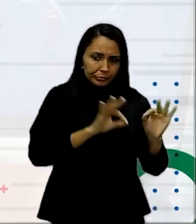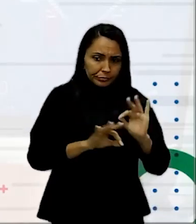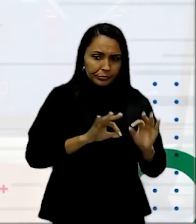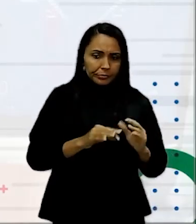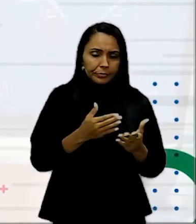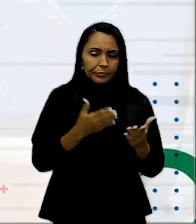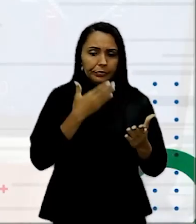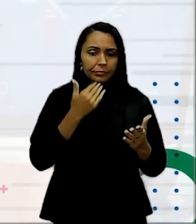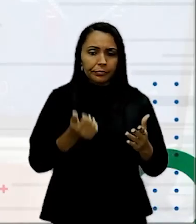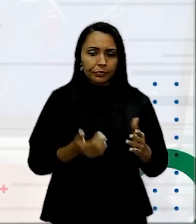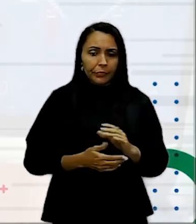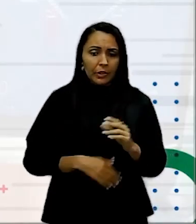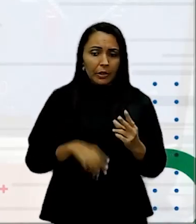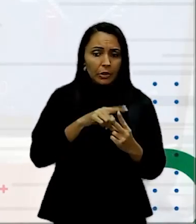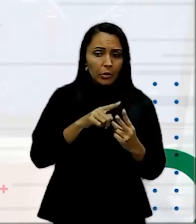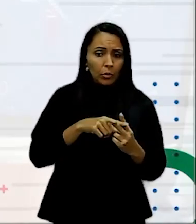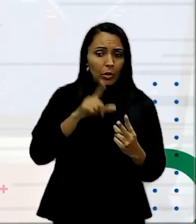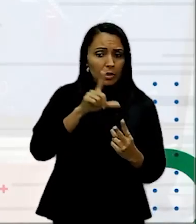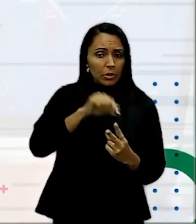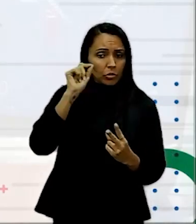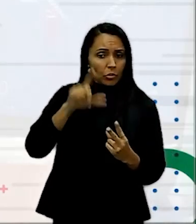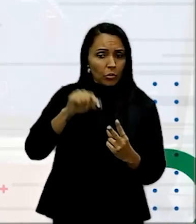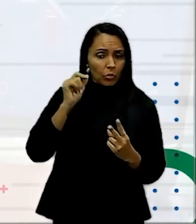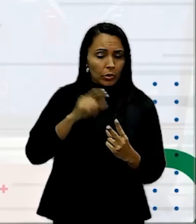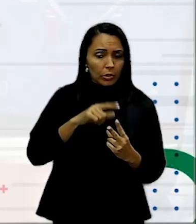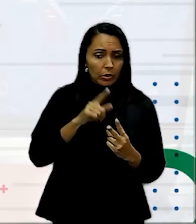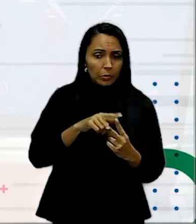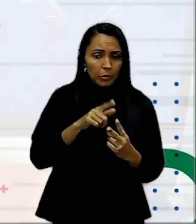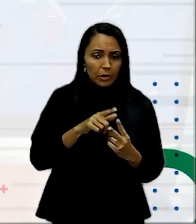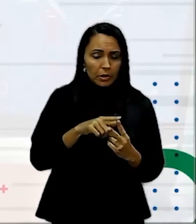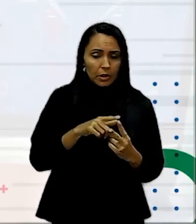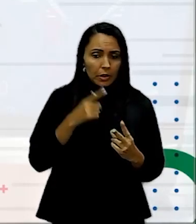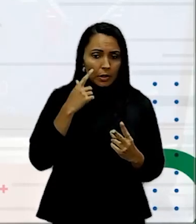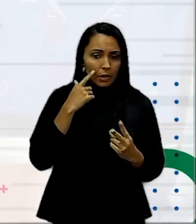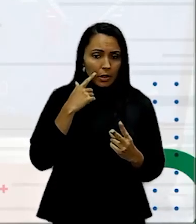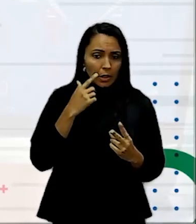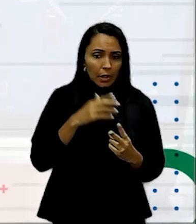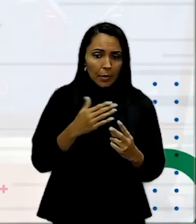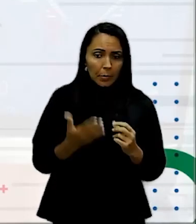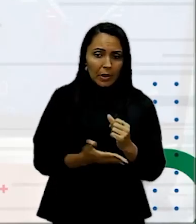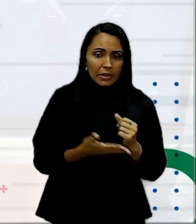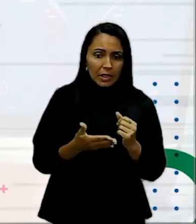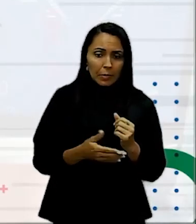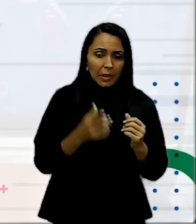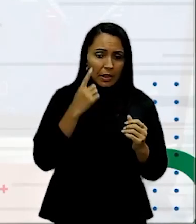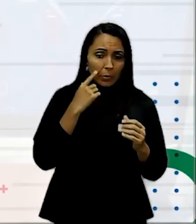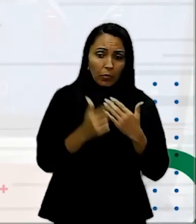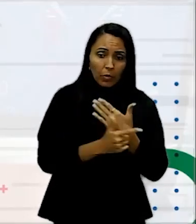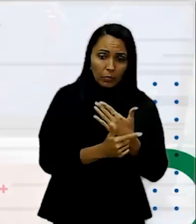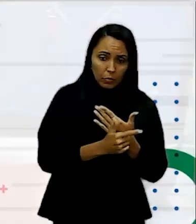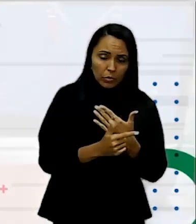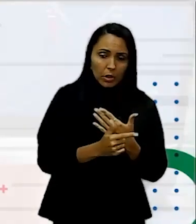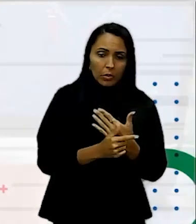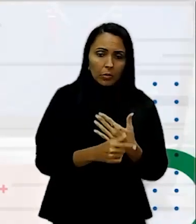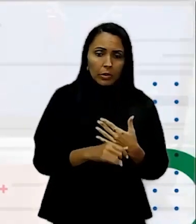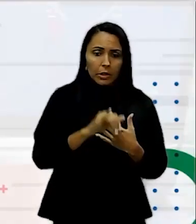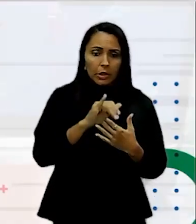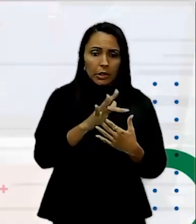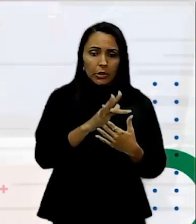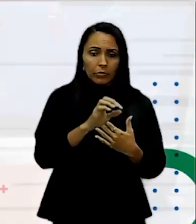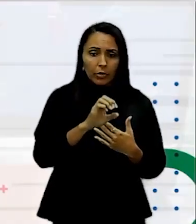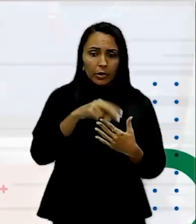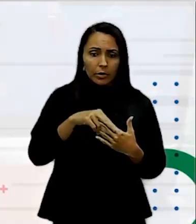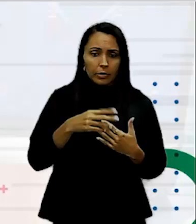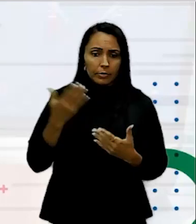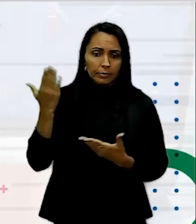A gente tem duas opções Nós podemos ifenizar Que é basicamente habilitar a função de ifen Perceba que